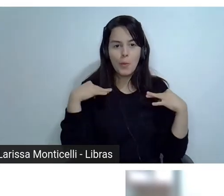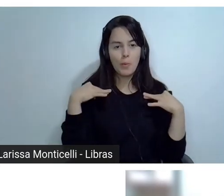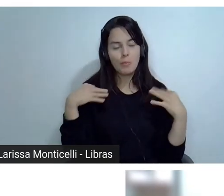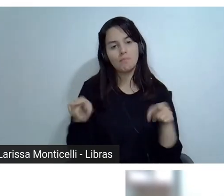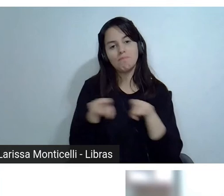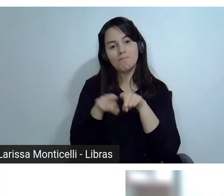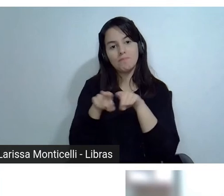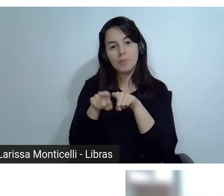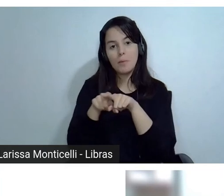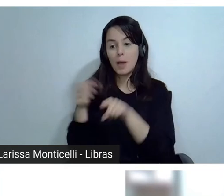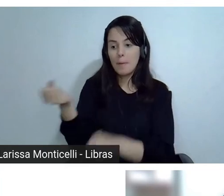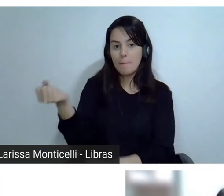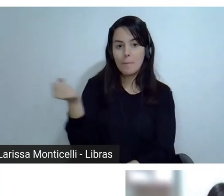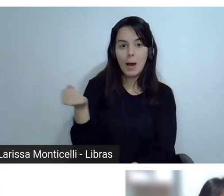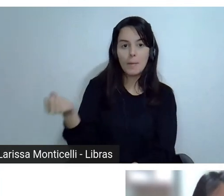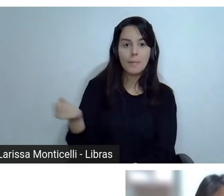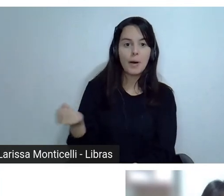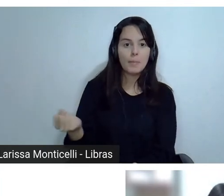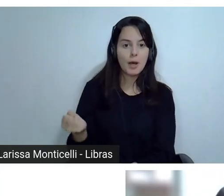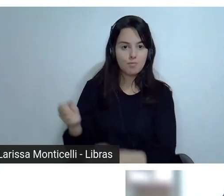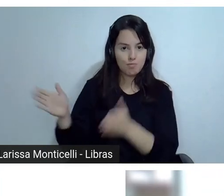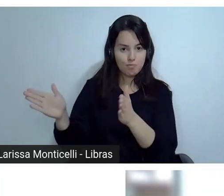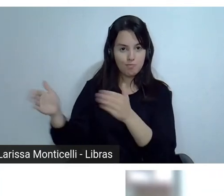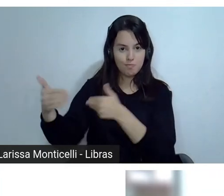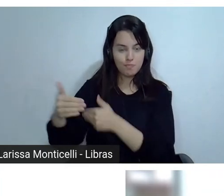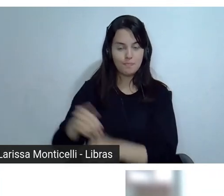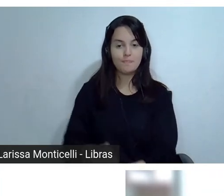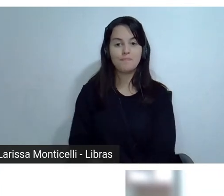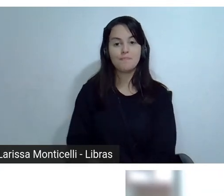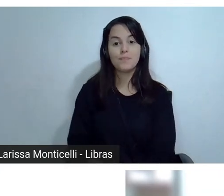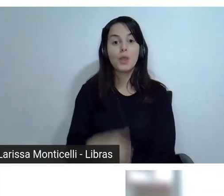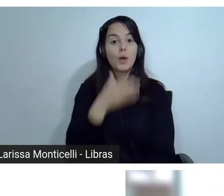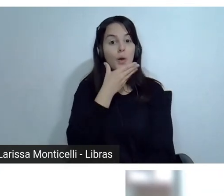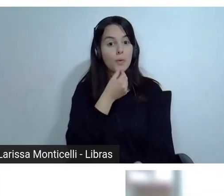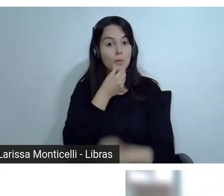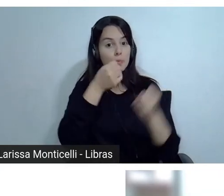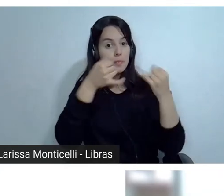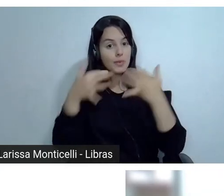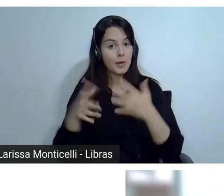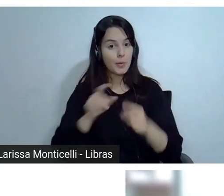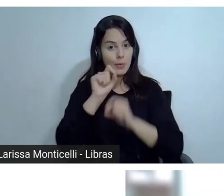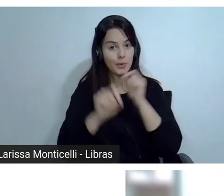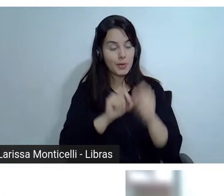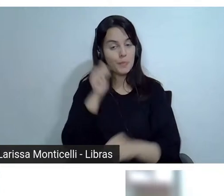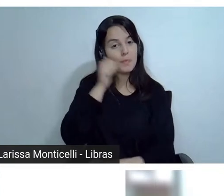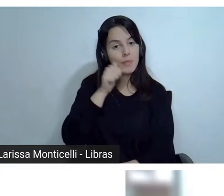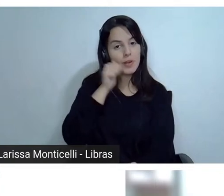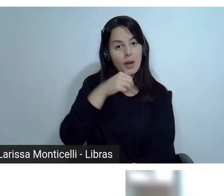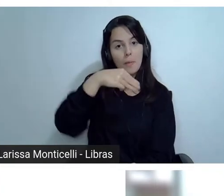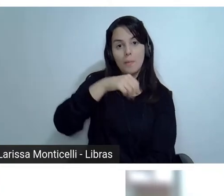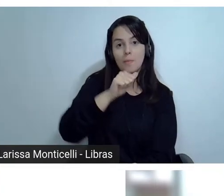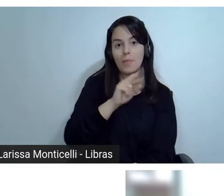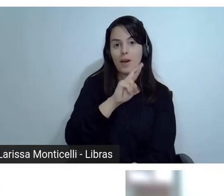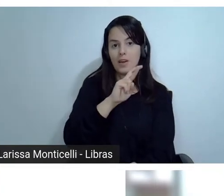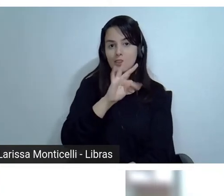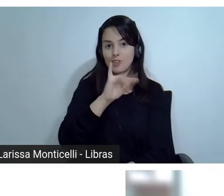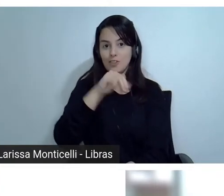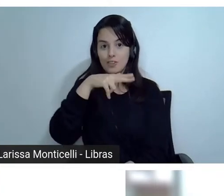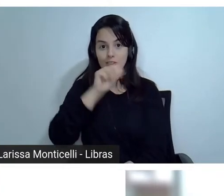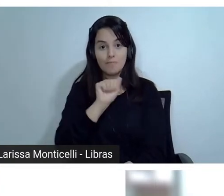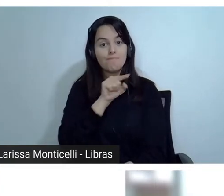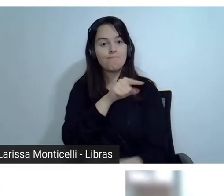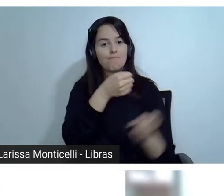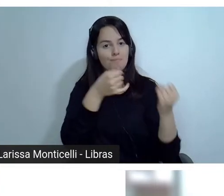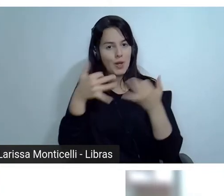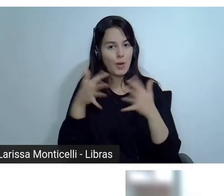E como a Martina já antecipou, e vocês já viram pelo tema, né, o título da nossa live, a gente não fez muito mistério